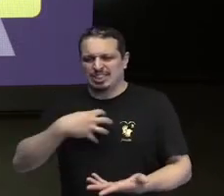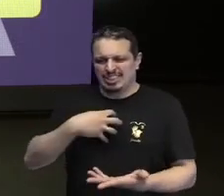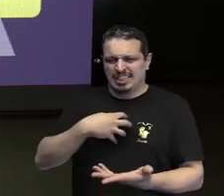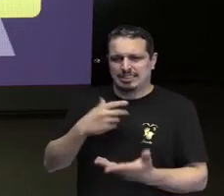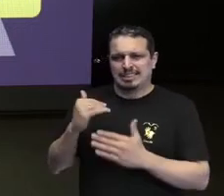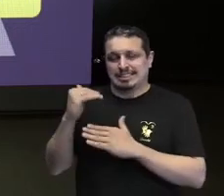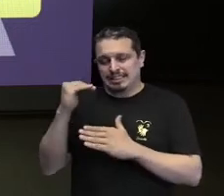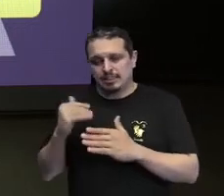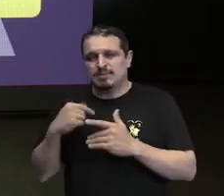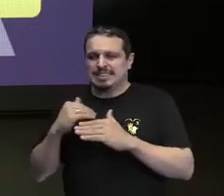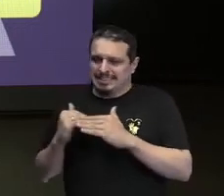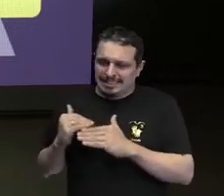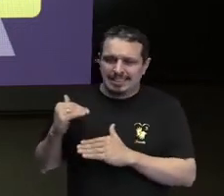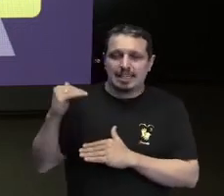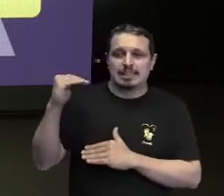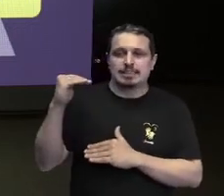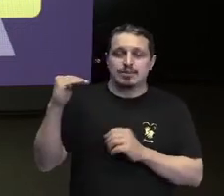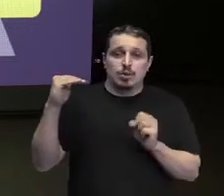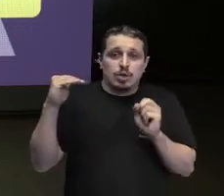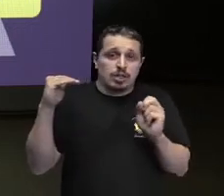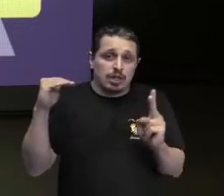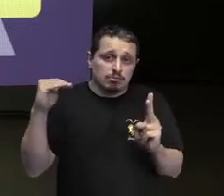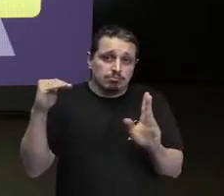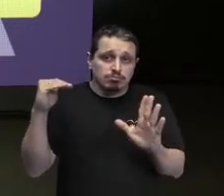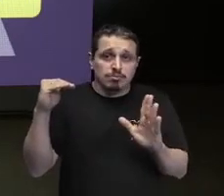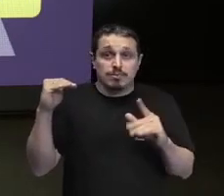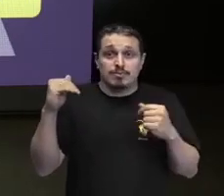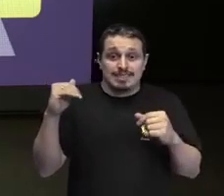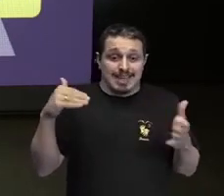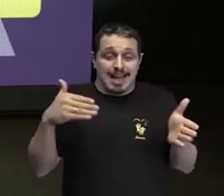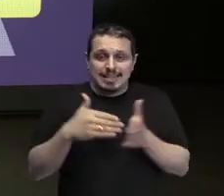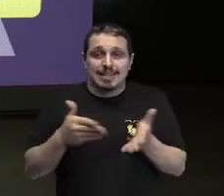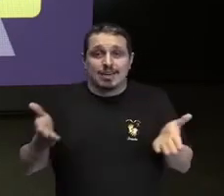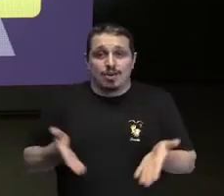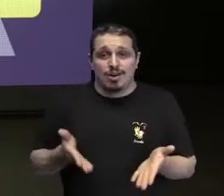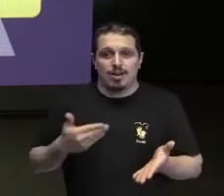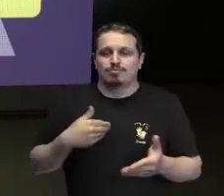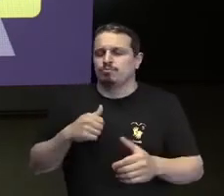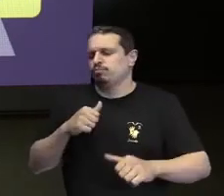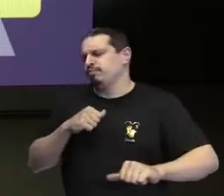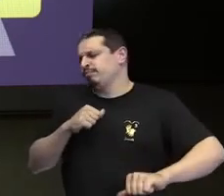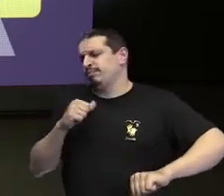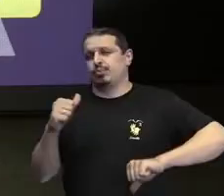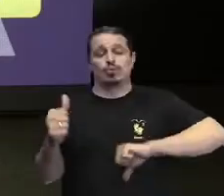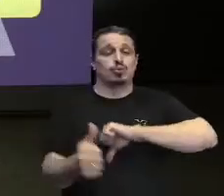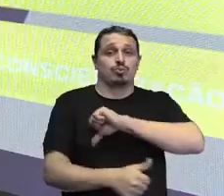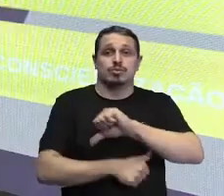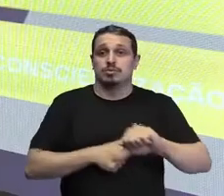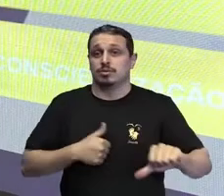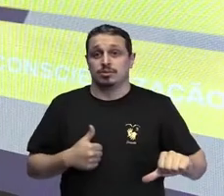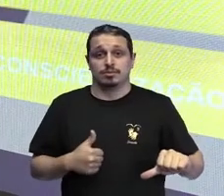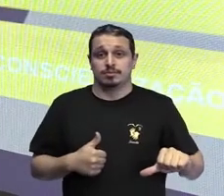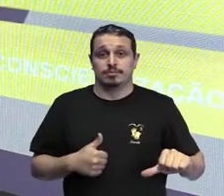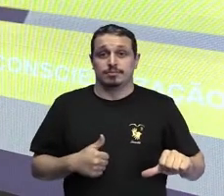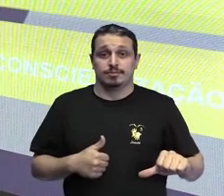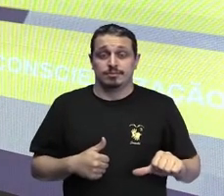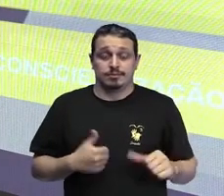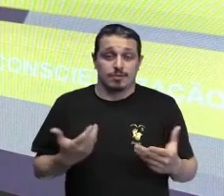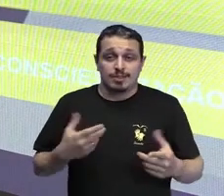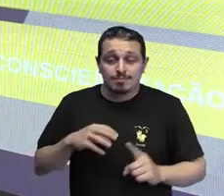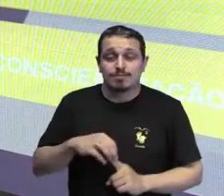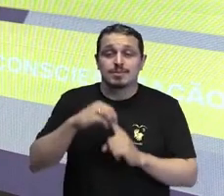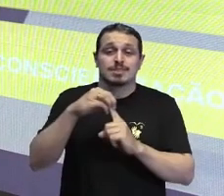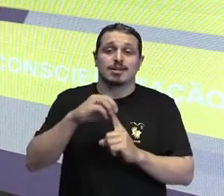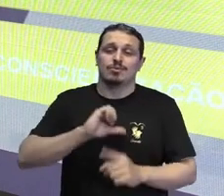mas que agora a gente precisa começar a ter atitudes um pouco diferentes se a gente quer de fato ser uma sociedade